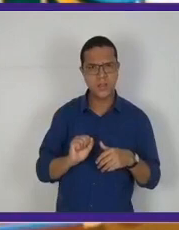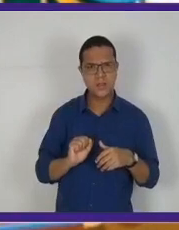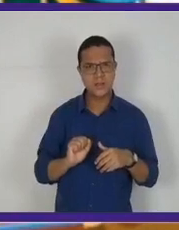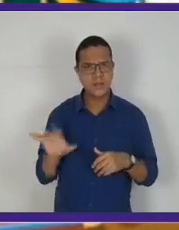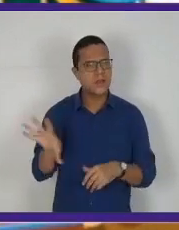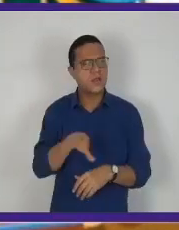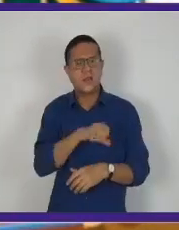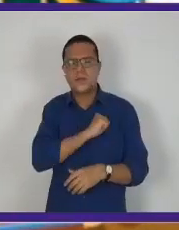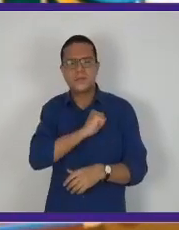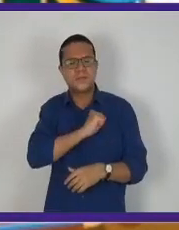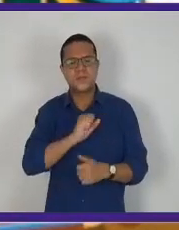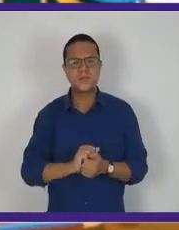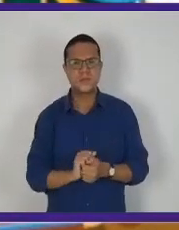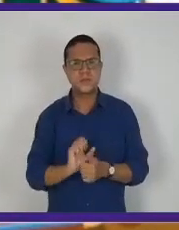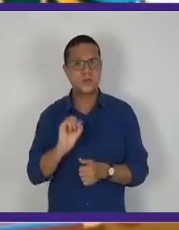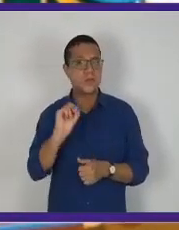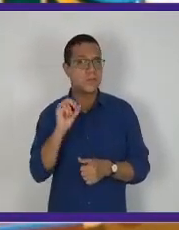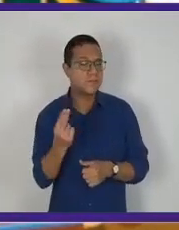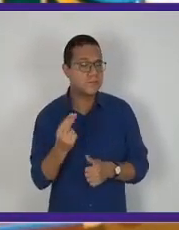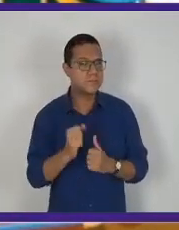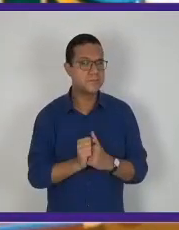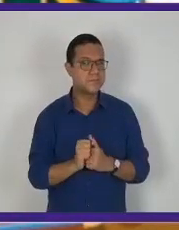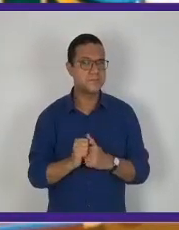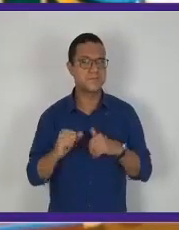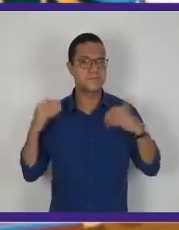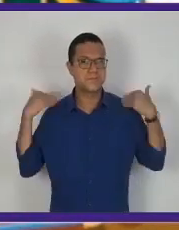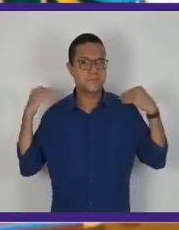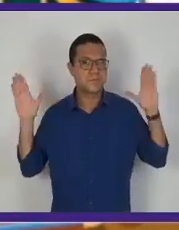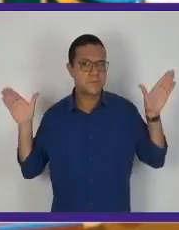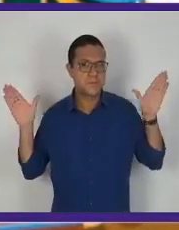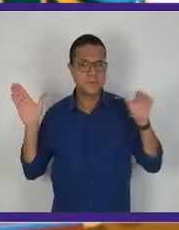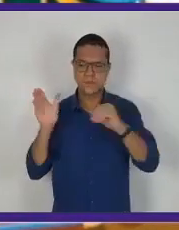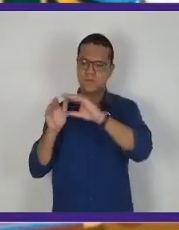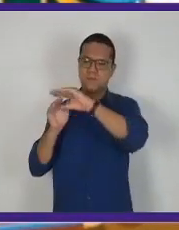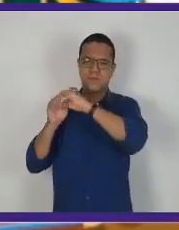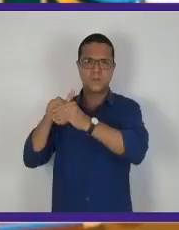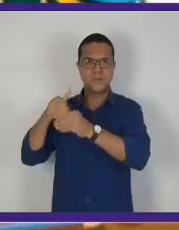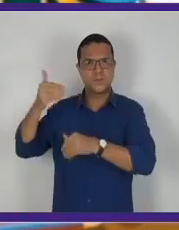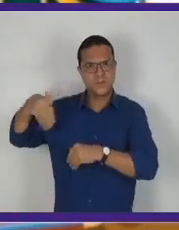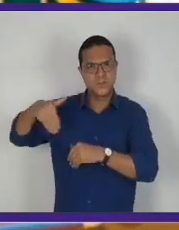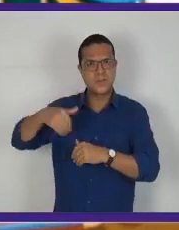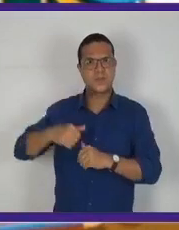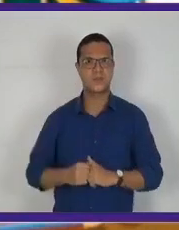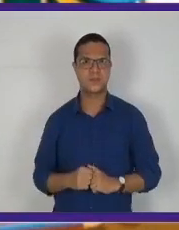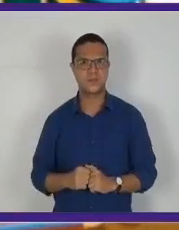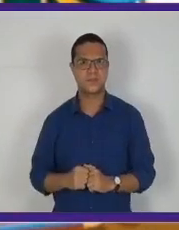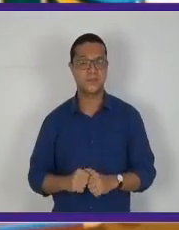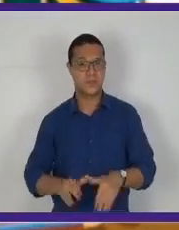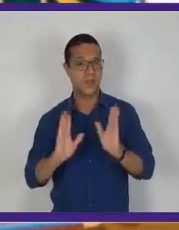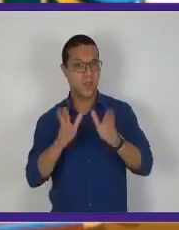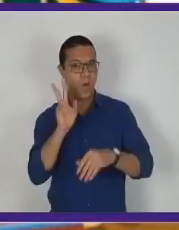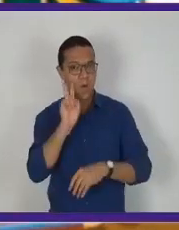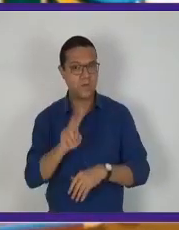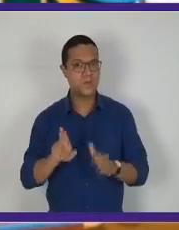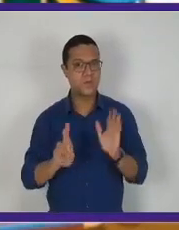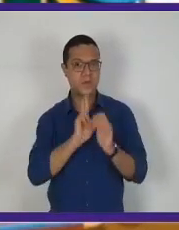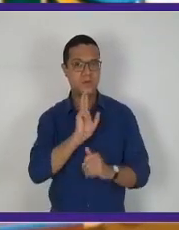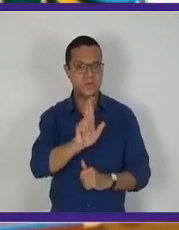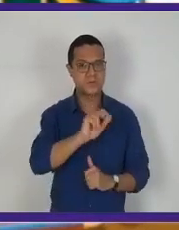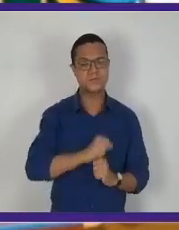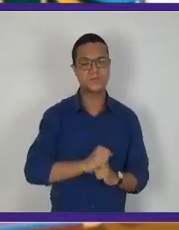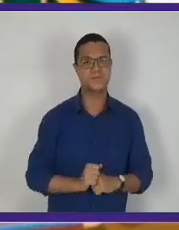está apaixonado pela menina ou está com a asinha quebrada? E agora vocês vão ver qual é a